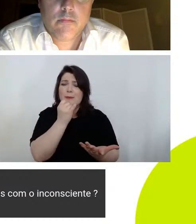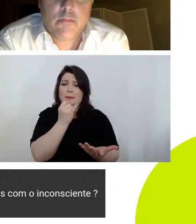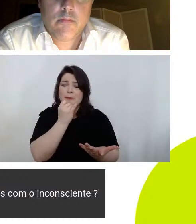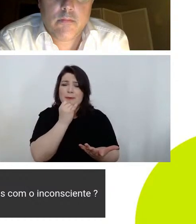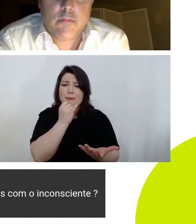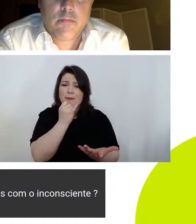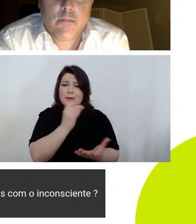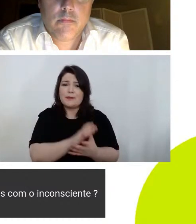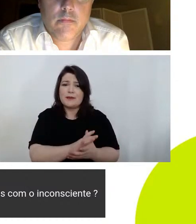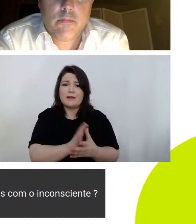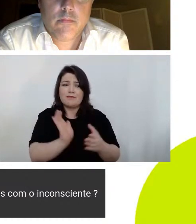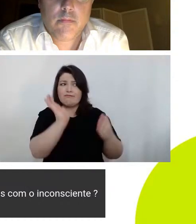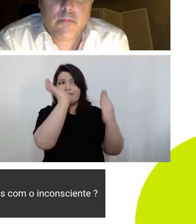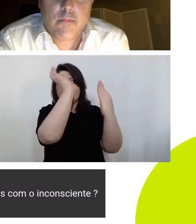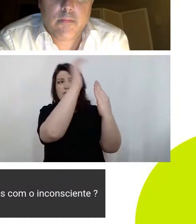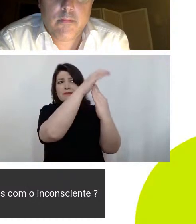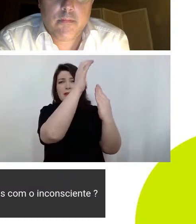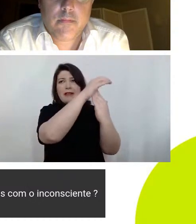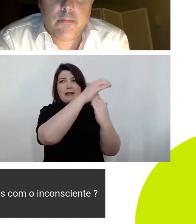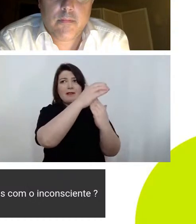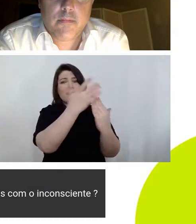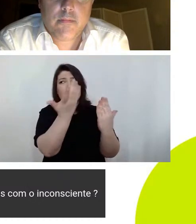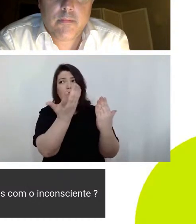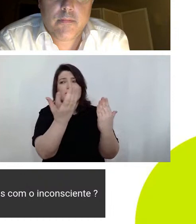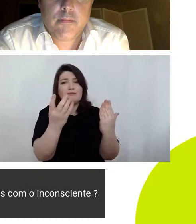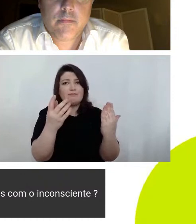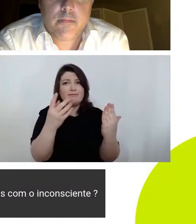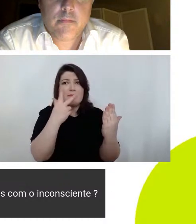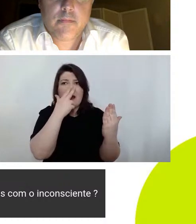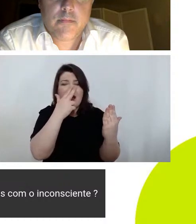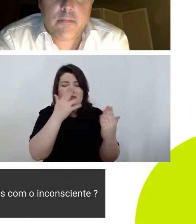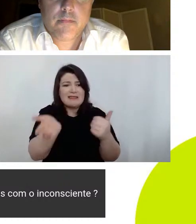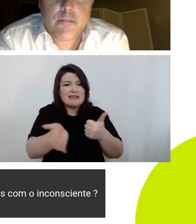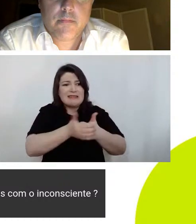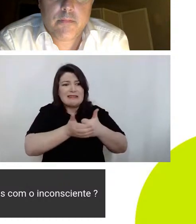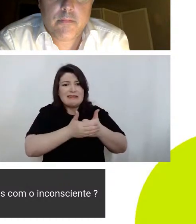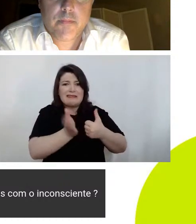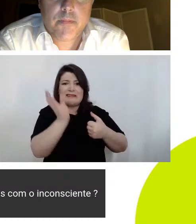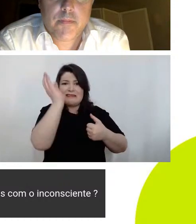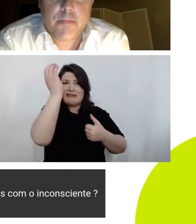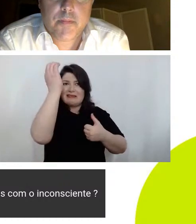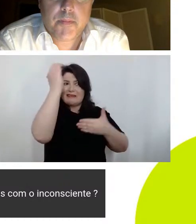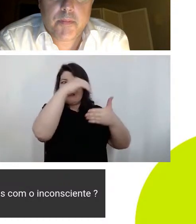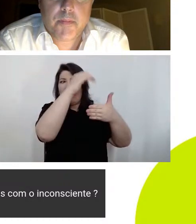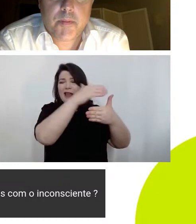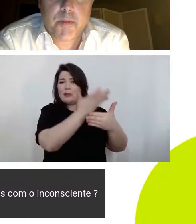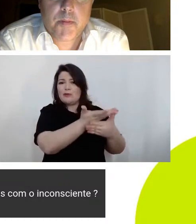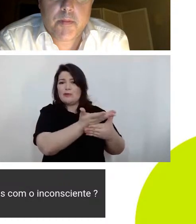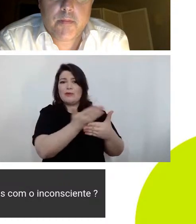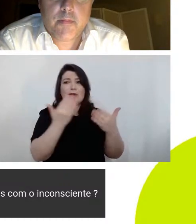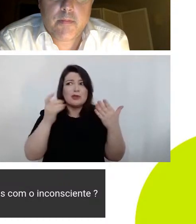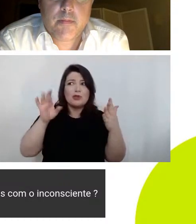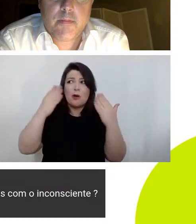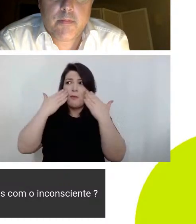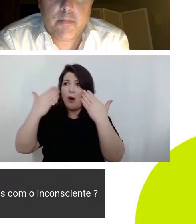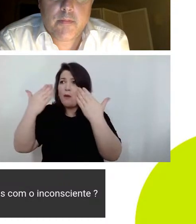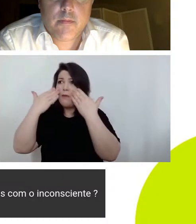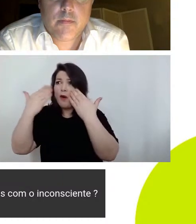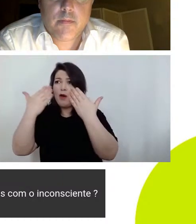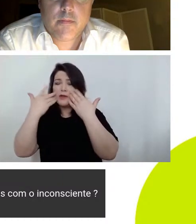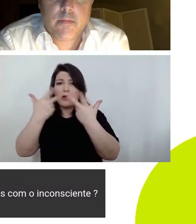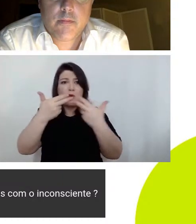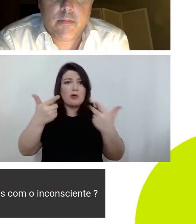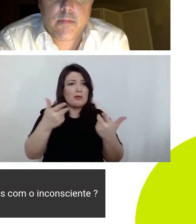inconsciente recalcado ele fica girando por fora não é e aquilo